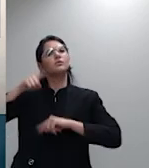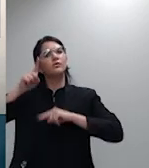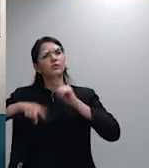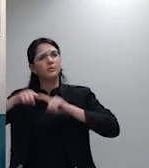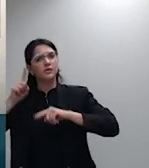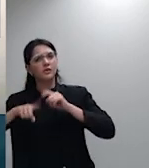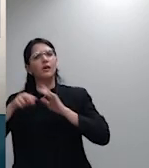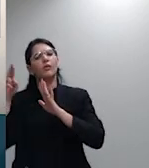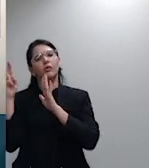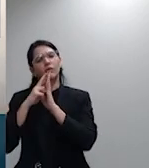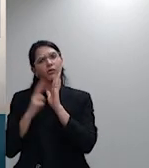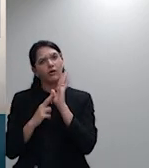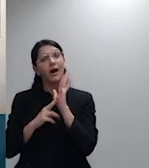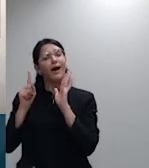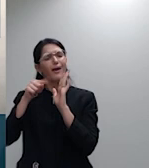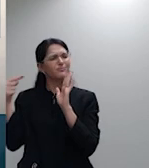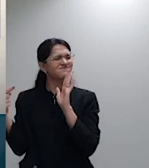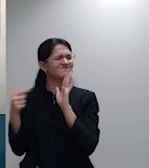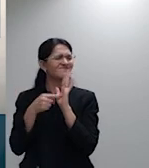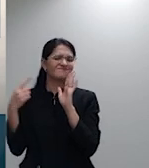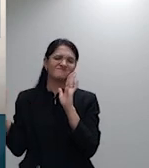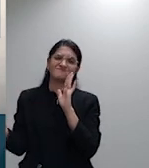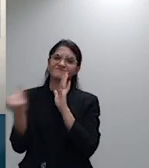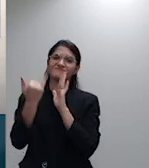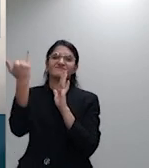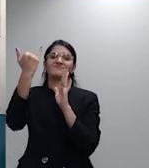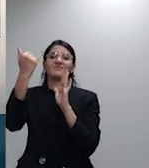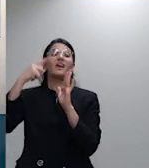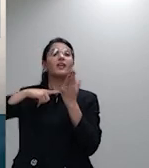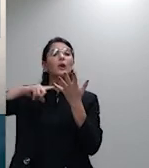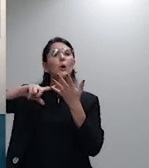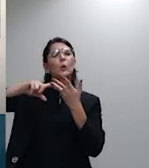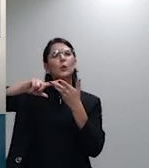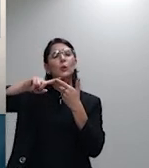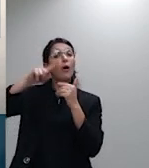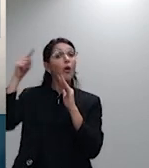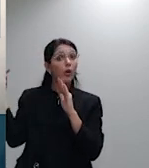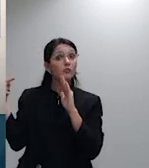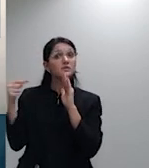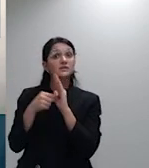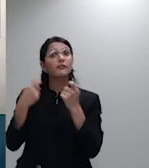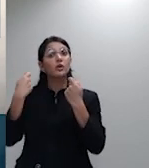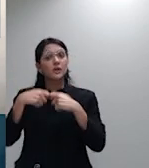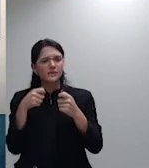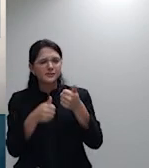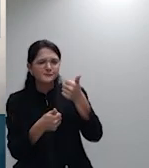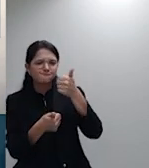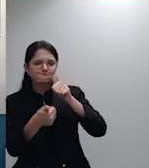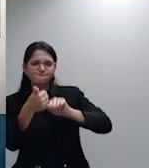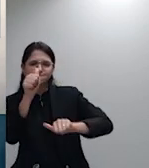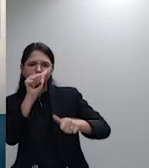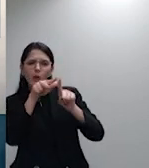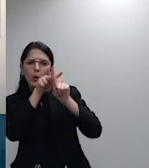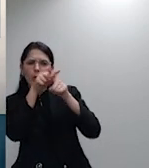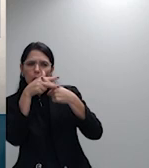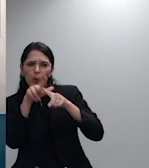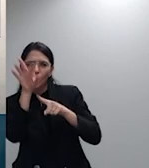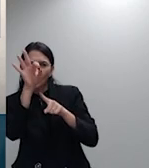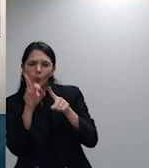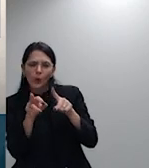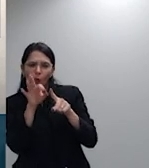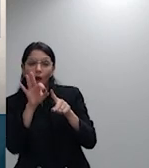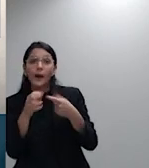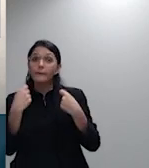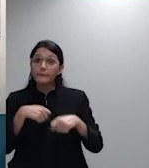fundamental e há critérios objetivos para se analisar a razoabilidade do reajuste a assinência INS tem um painel de precificação